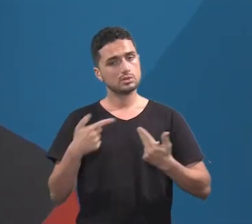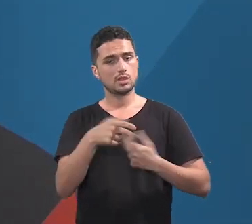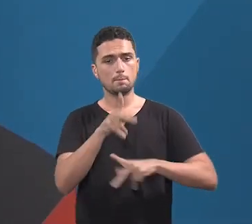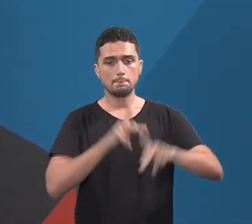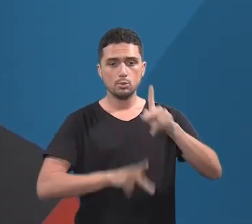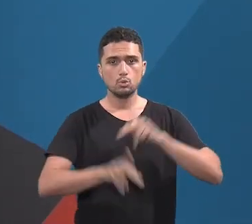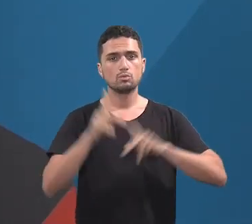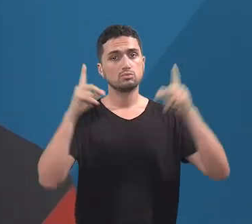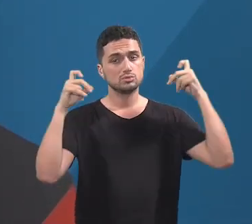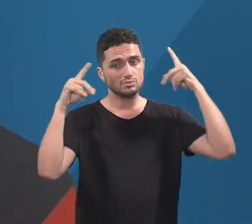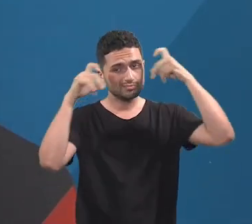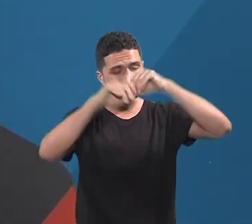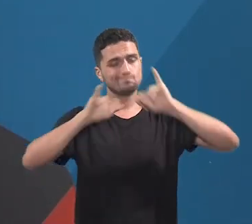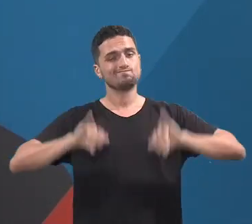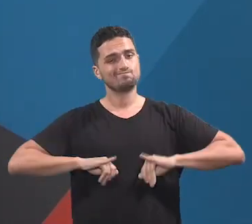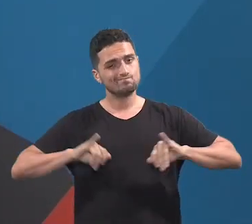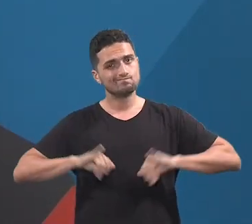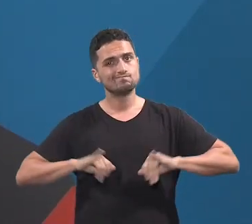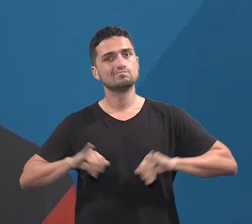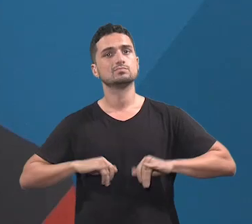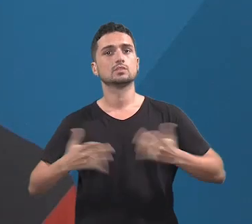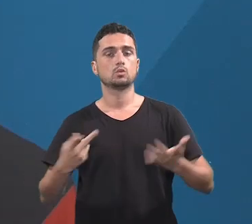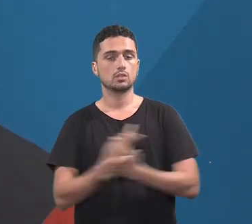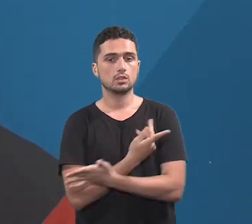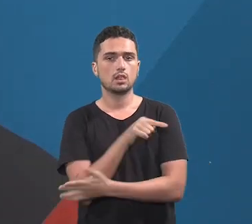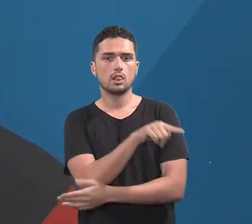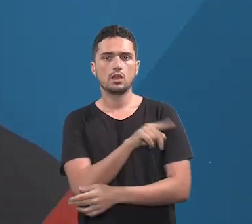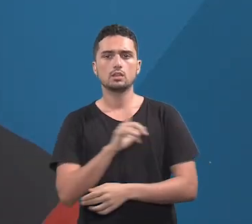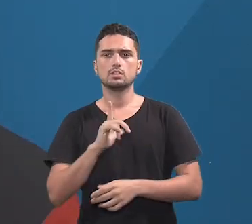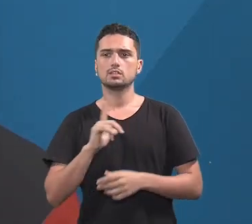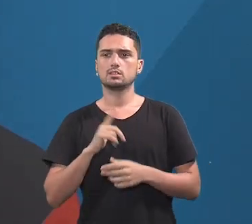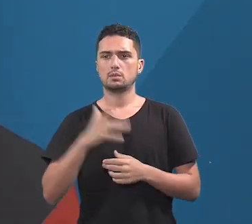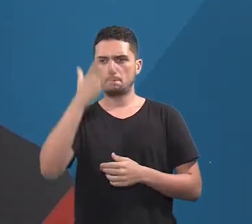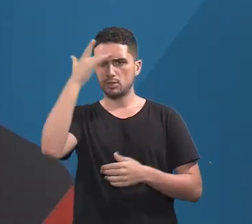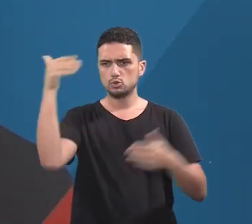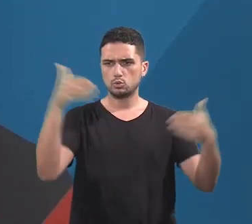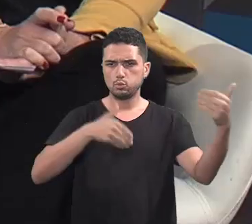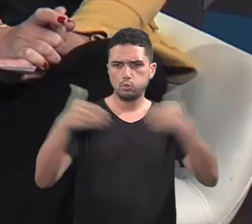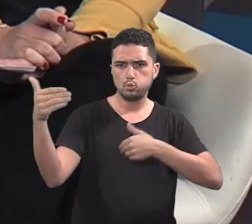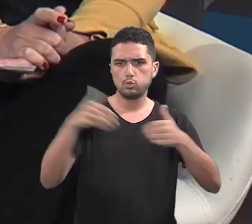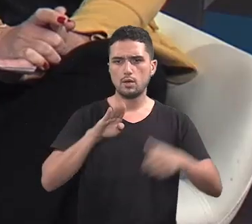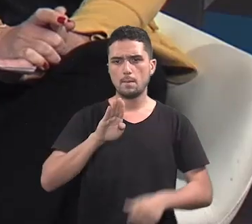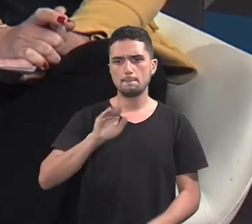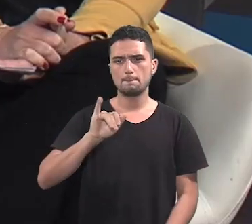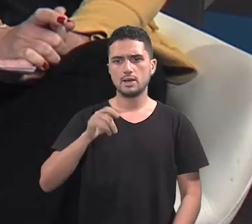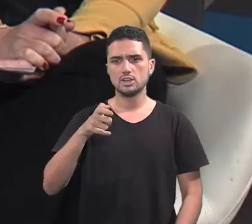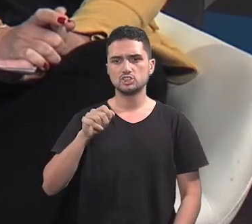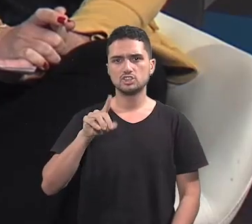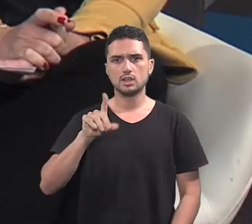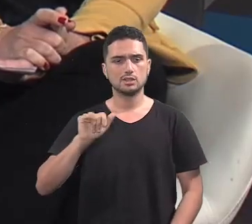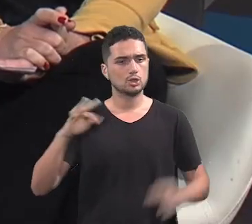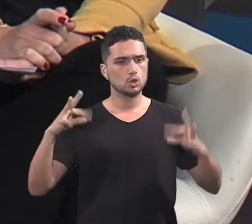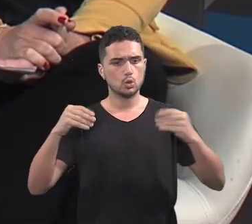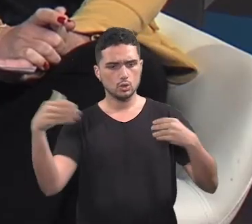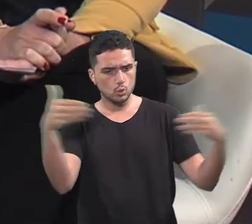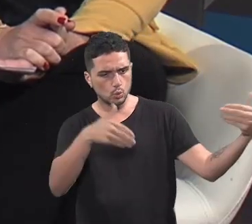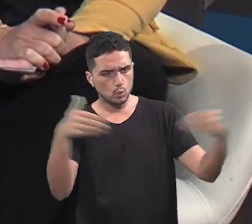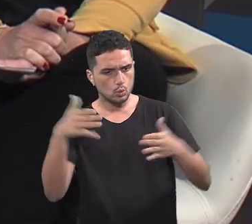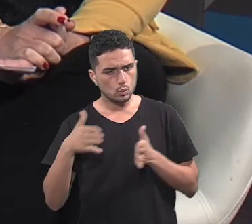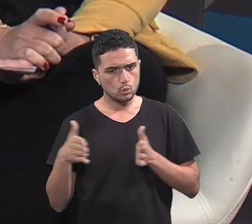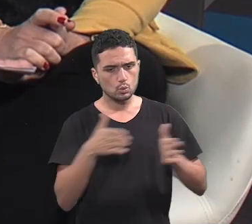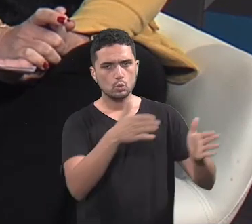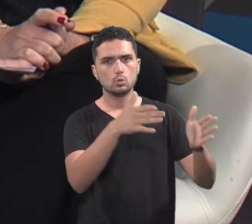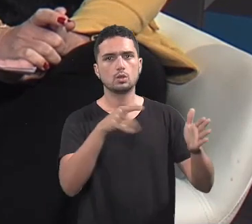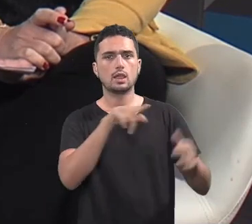dificuldade que aquela população está passando. É uma via que frequenta muitas pessoas, a Baixada Fluminense toda, a região serrana, quem